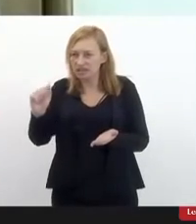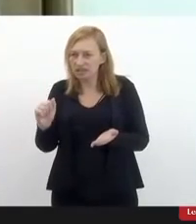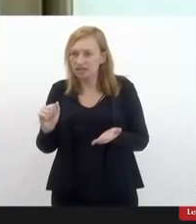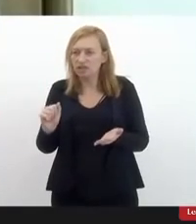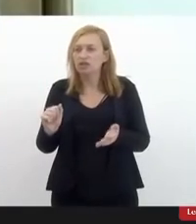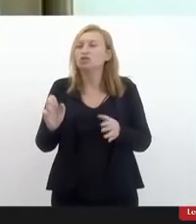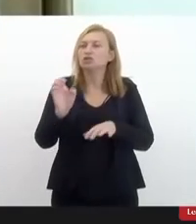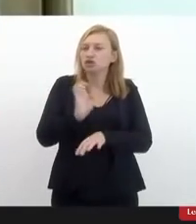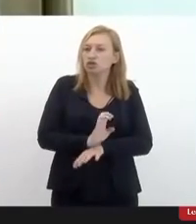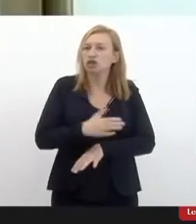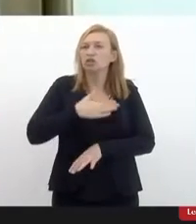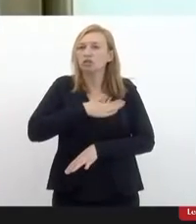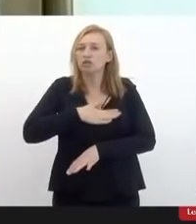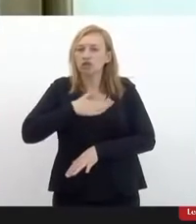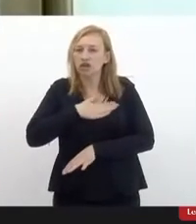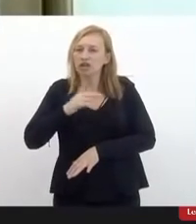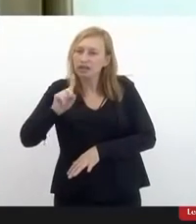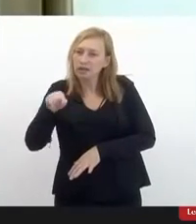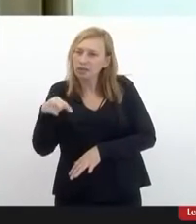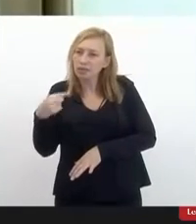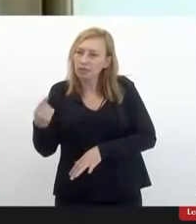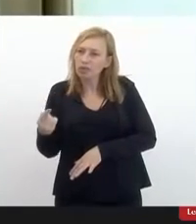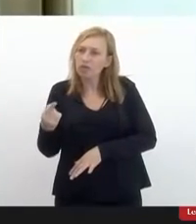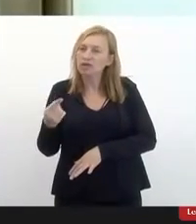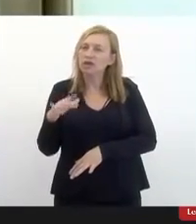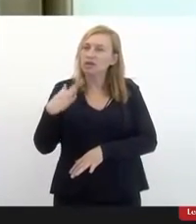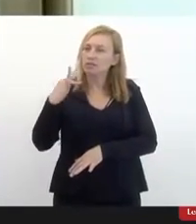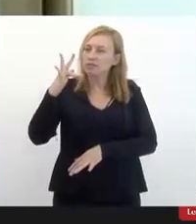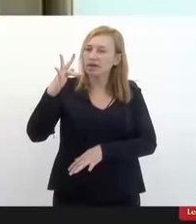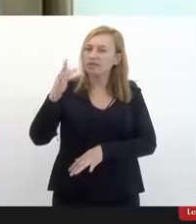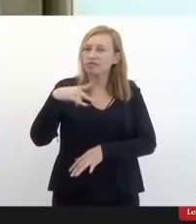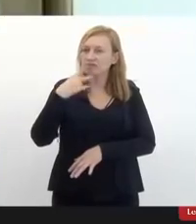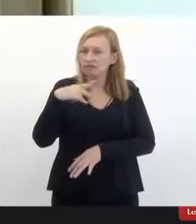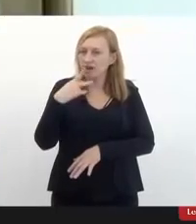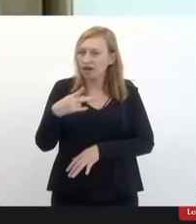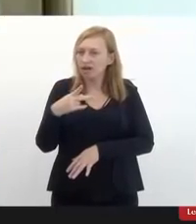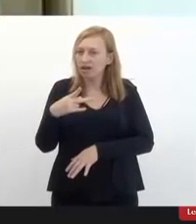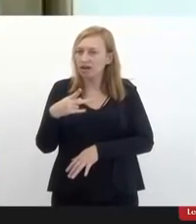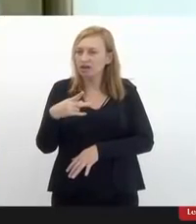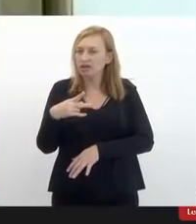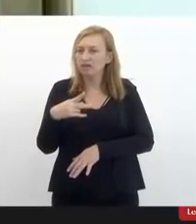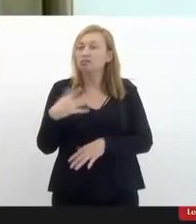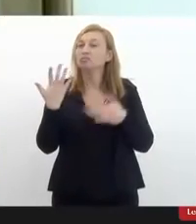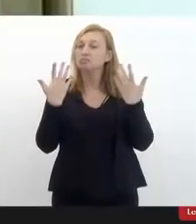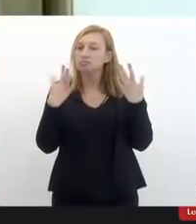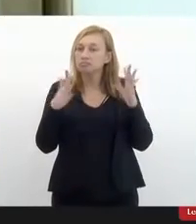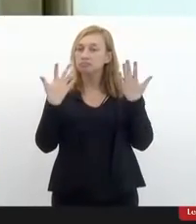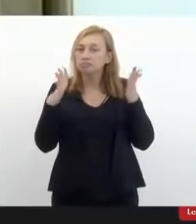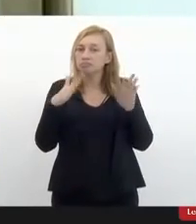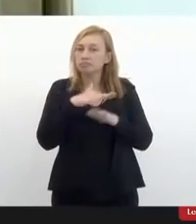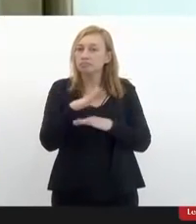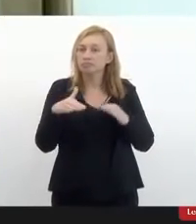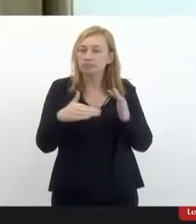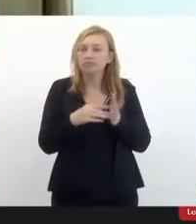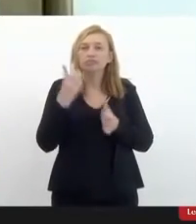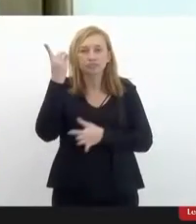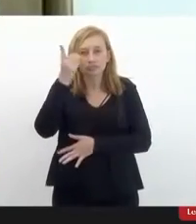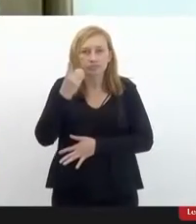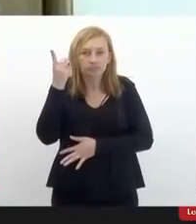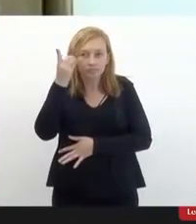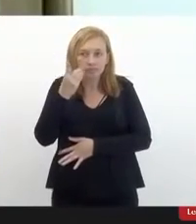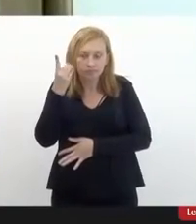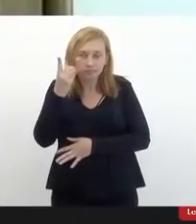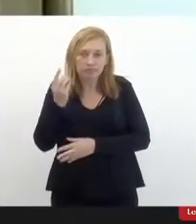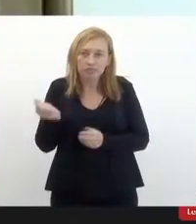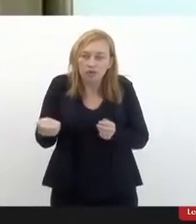Eu gostaria de, após essa breve apresentação, parabenizar todos os deputados que